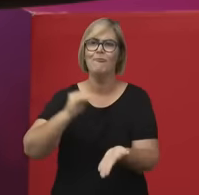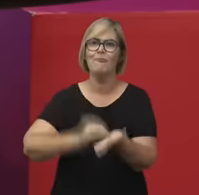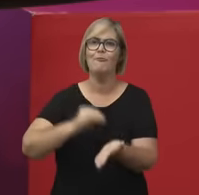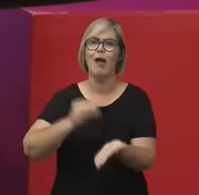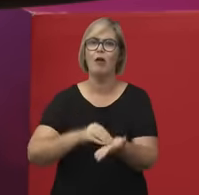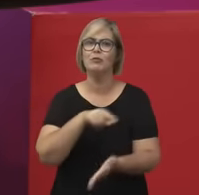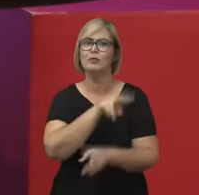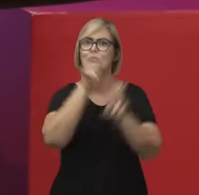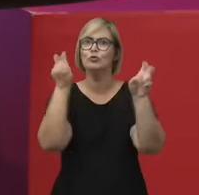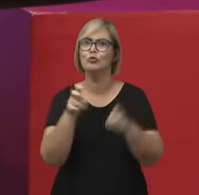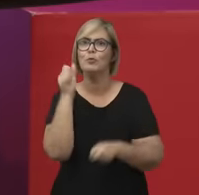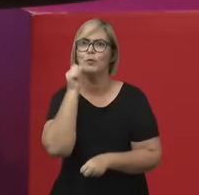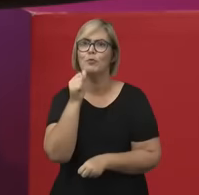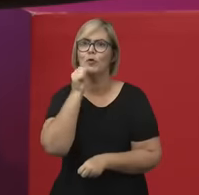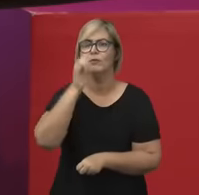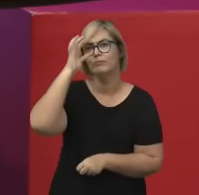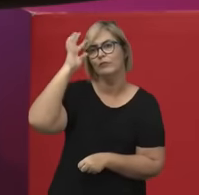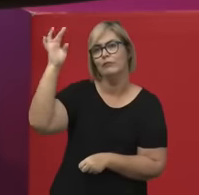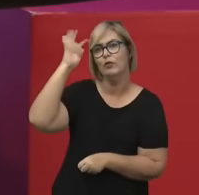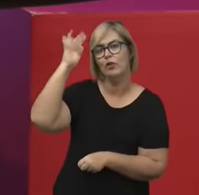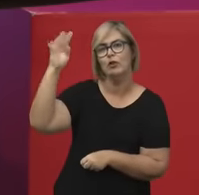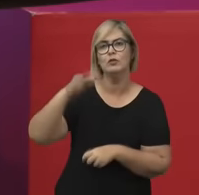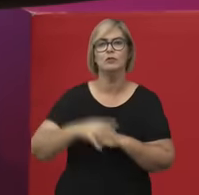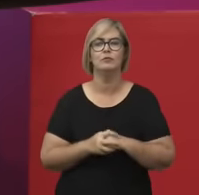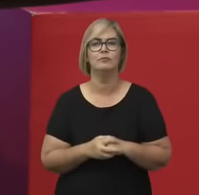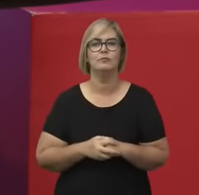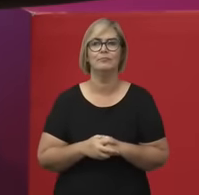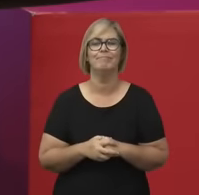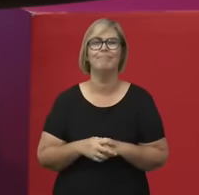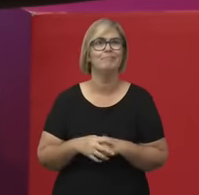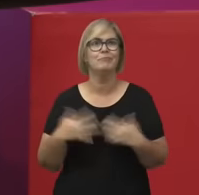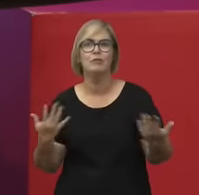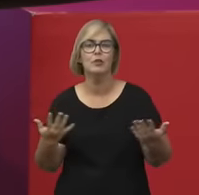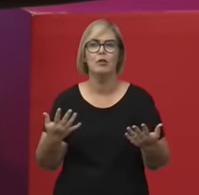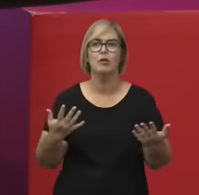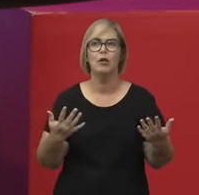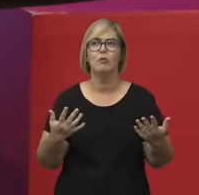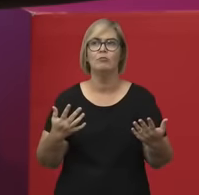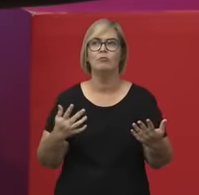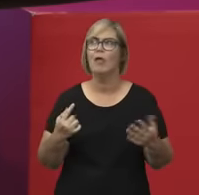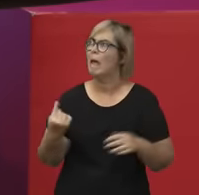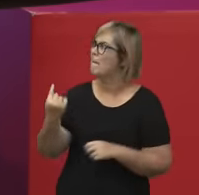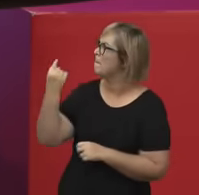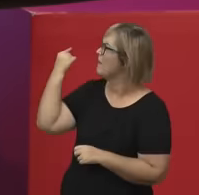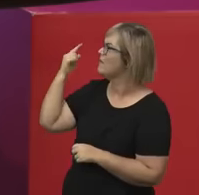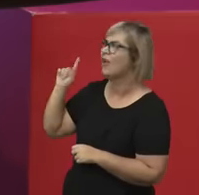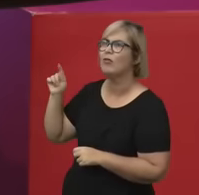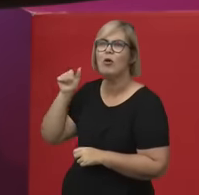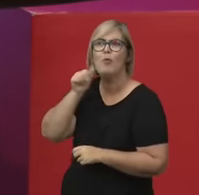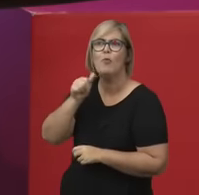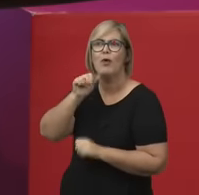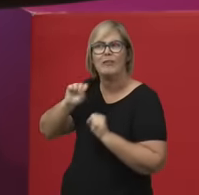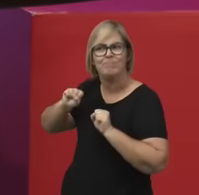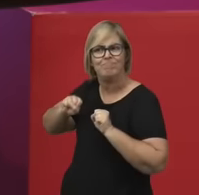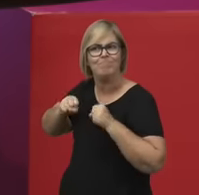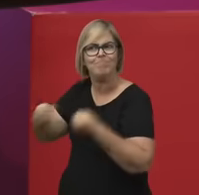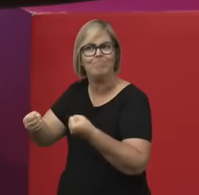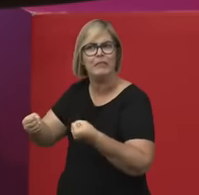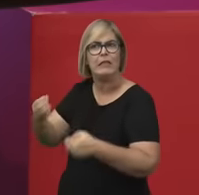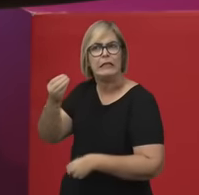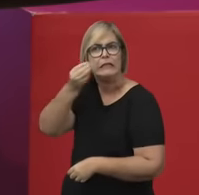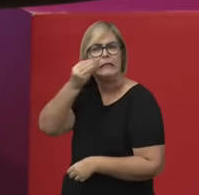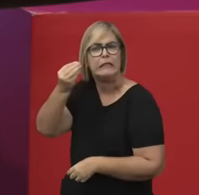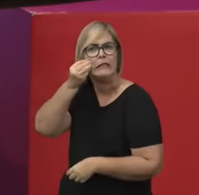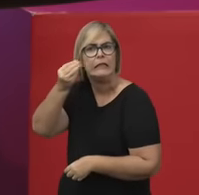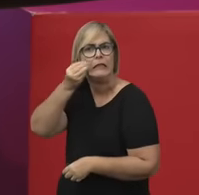mulheres filósofas. Então, o esforço delas foi esse esforço de encontrar, digamos